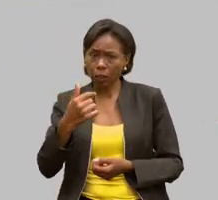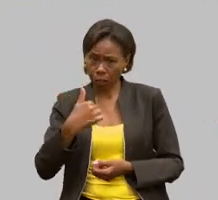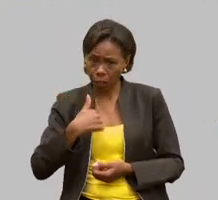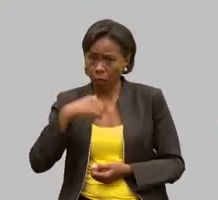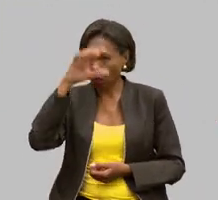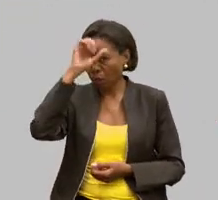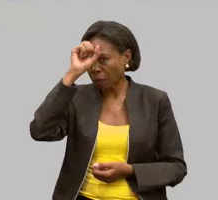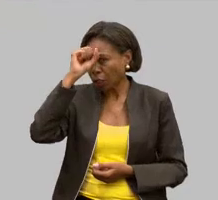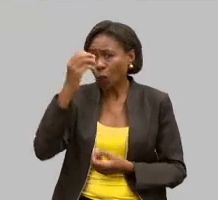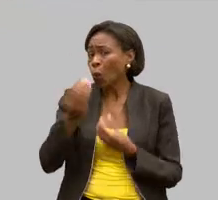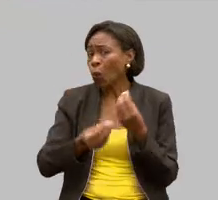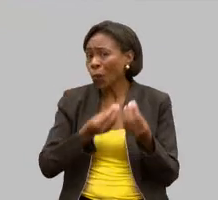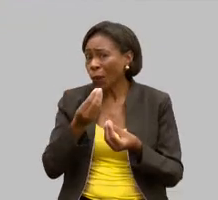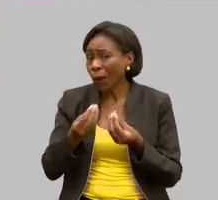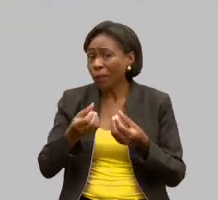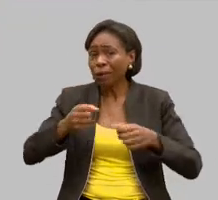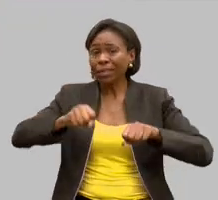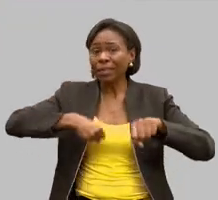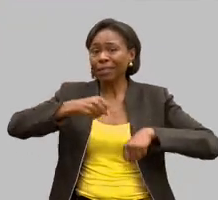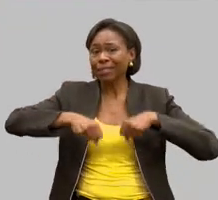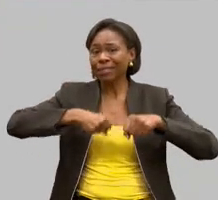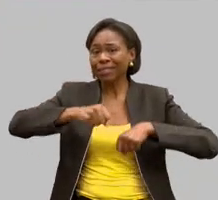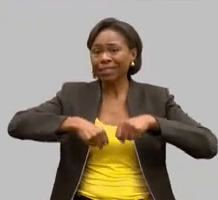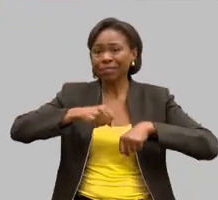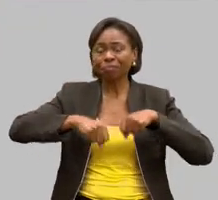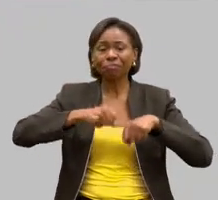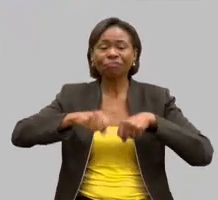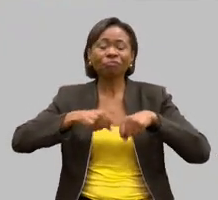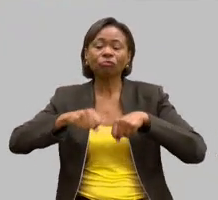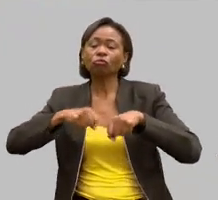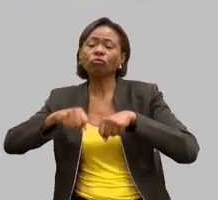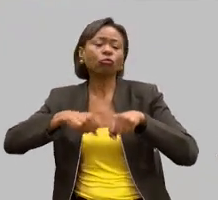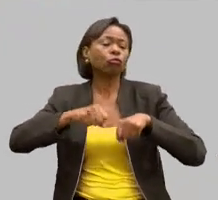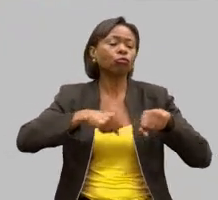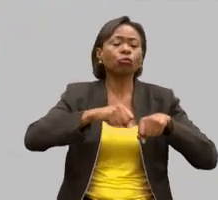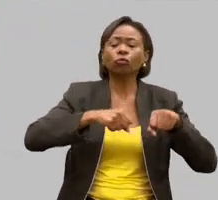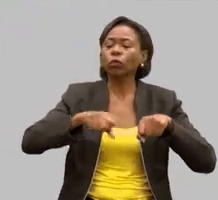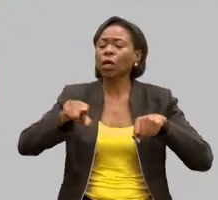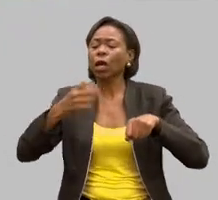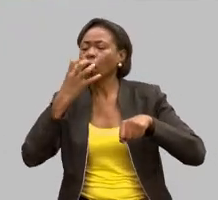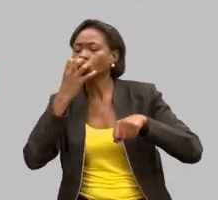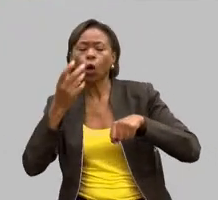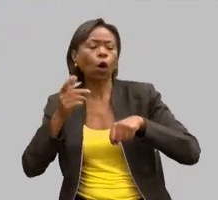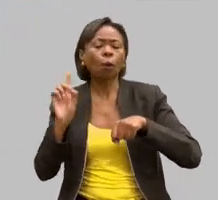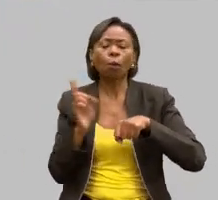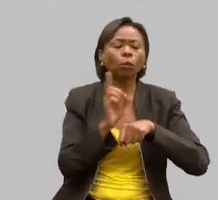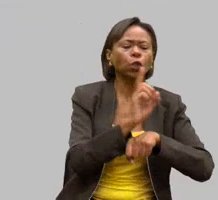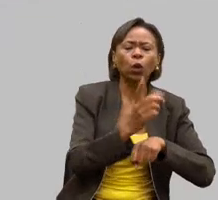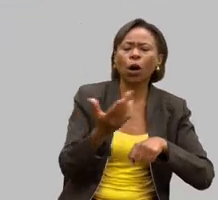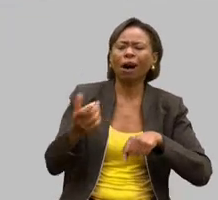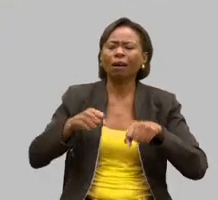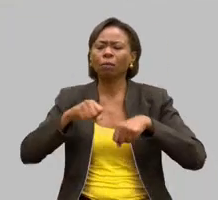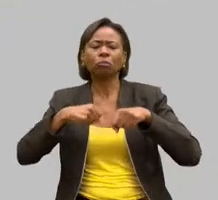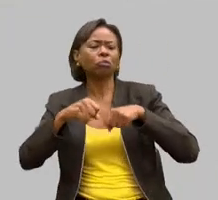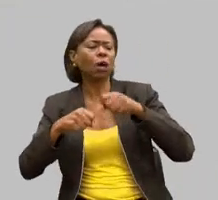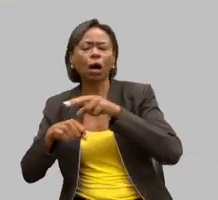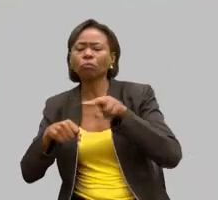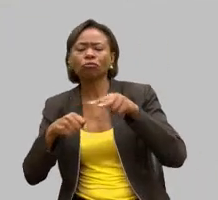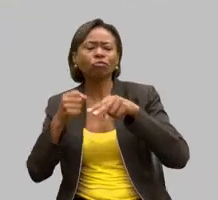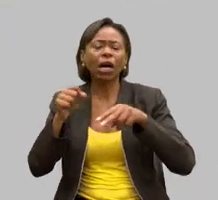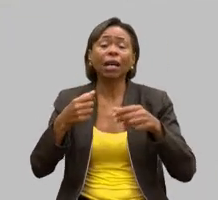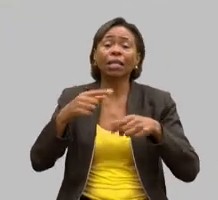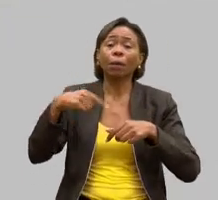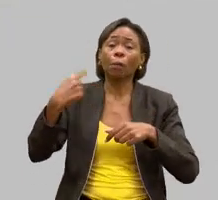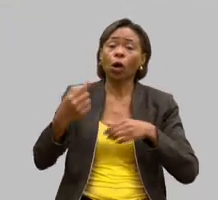bicicleta, vivenciando, um cachorro, uma gente passando, não sei mais o quê, depois fui para a rodovia,